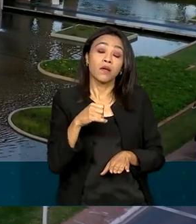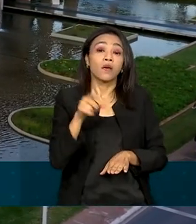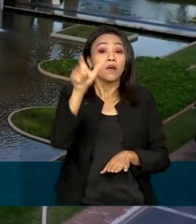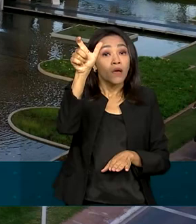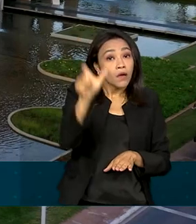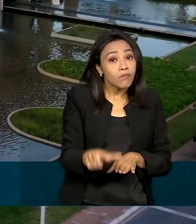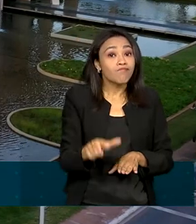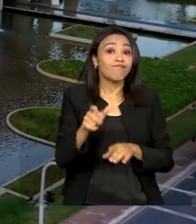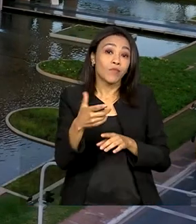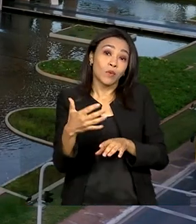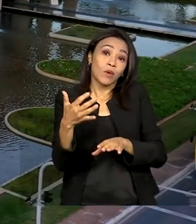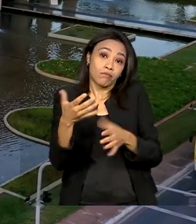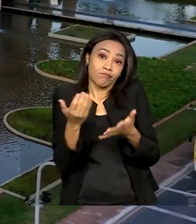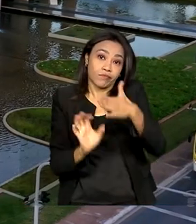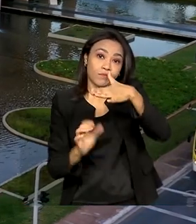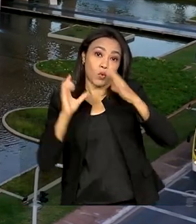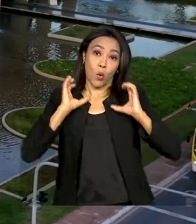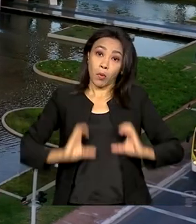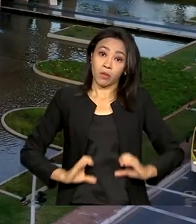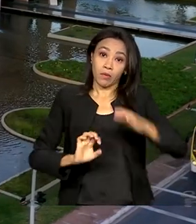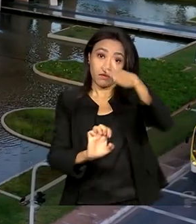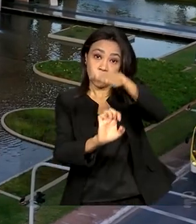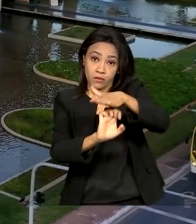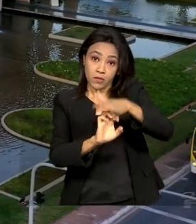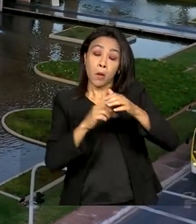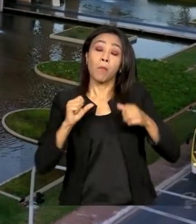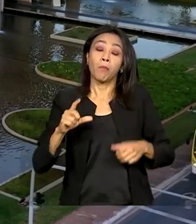da companhia pode afetar inúmeros cidadãos brasileiros.